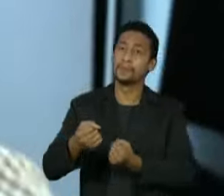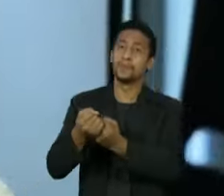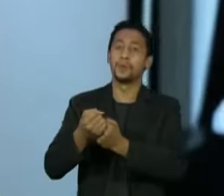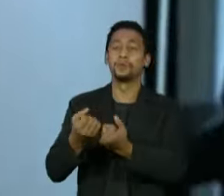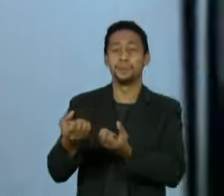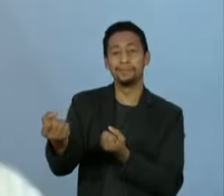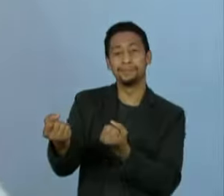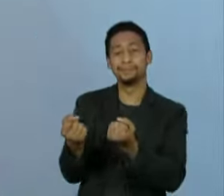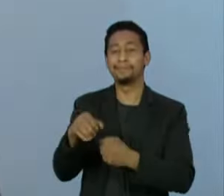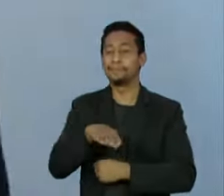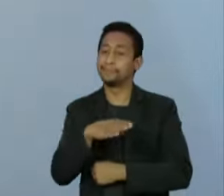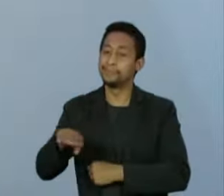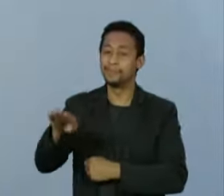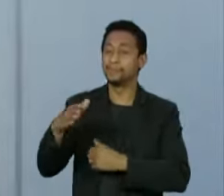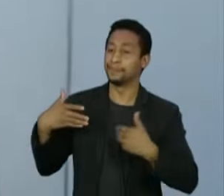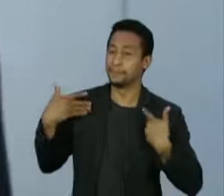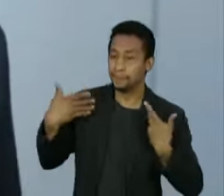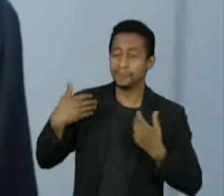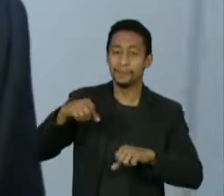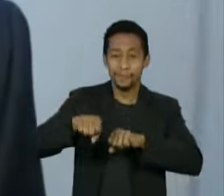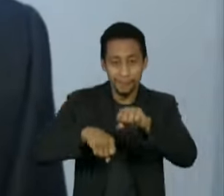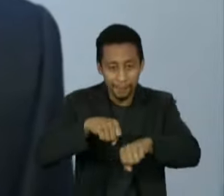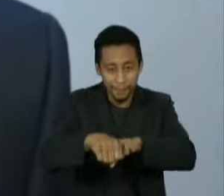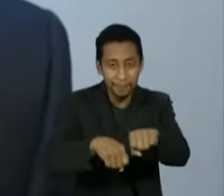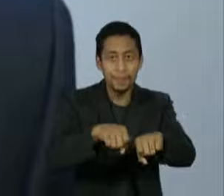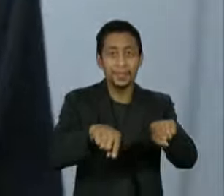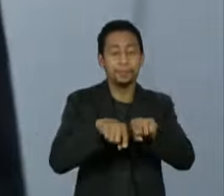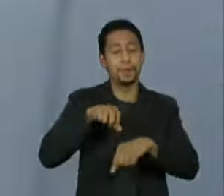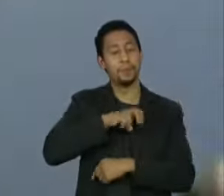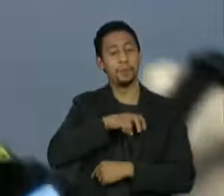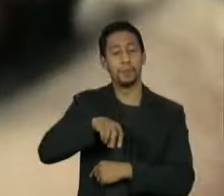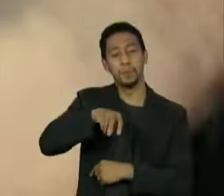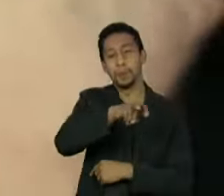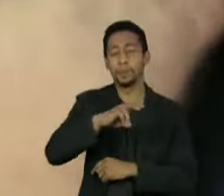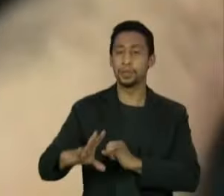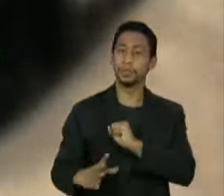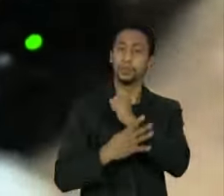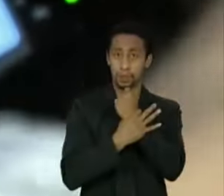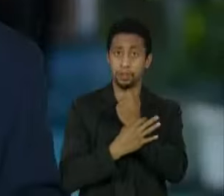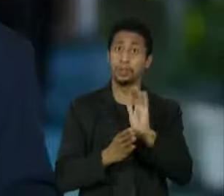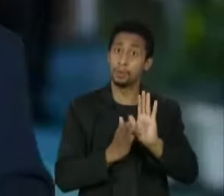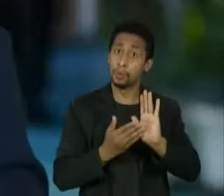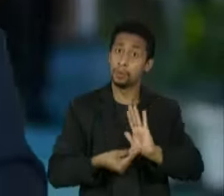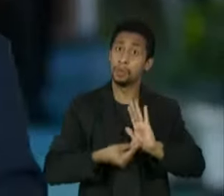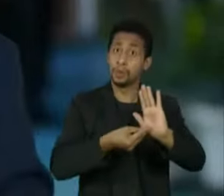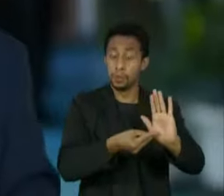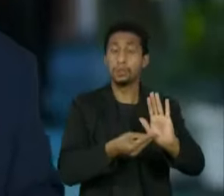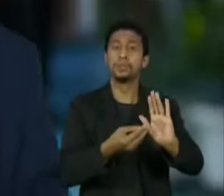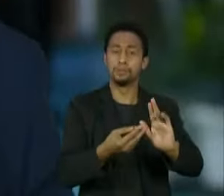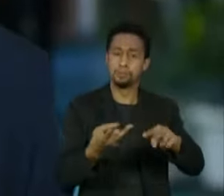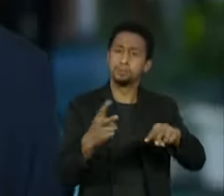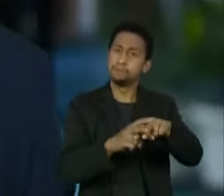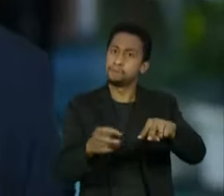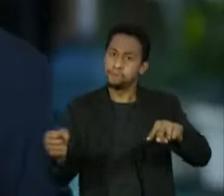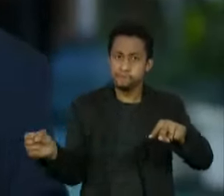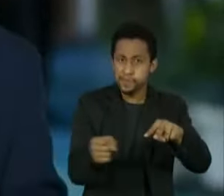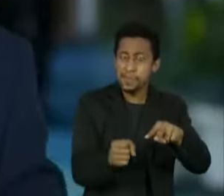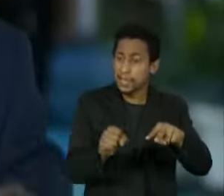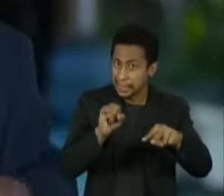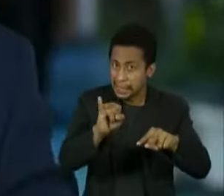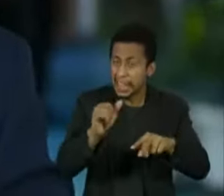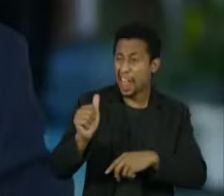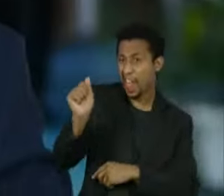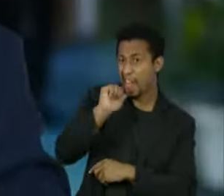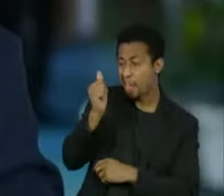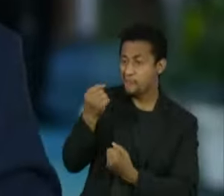tranquilidade para pedestres, ciclistas e motoristas. Entre outros, a proposta que prevê a prisão de um motorista embriagado que